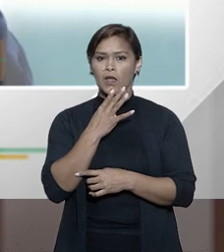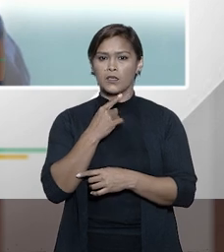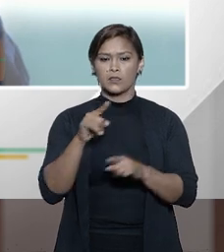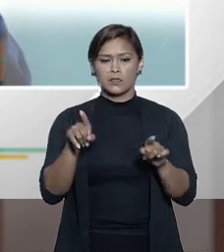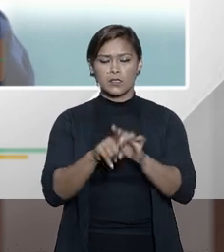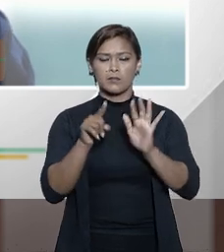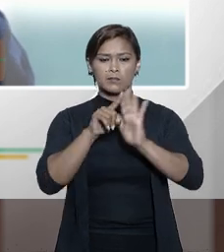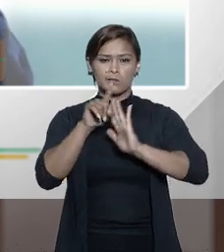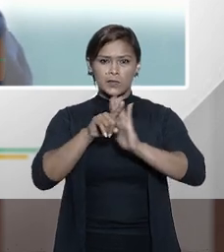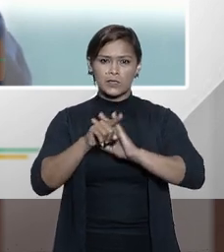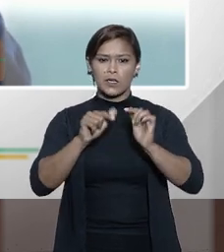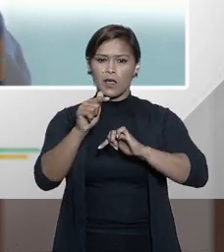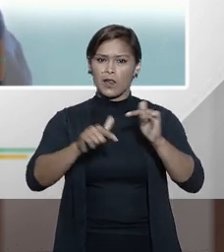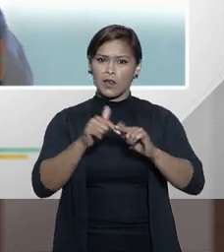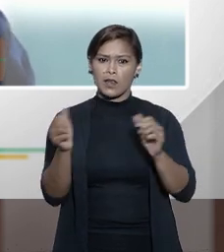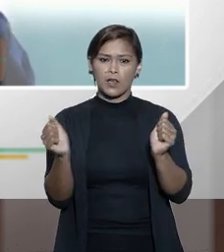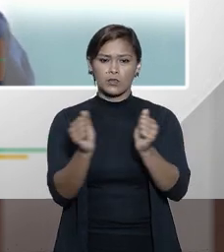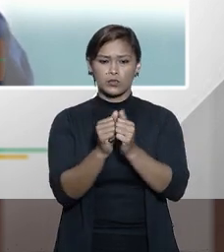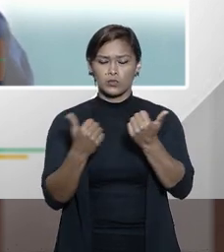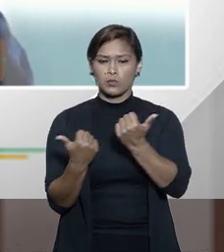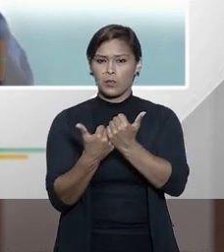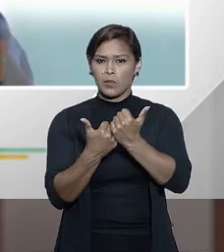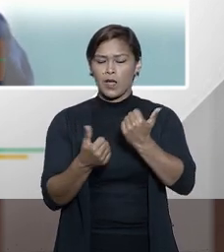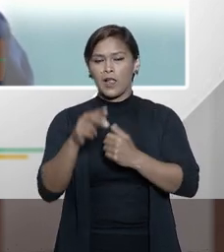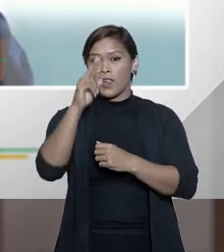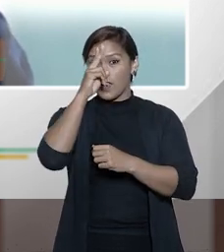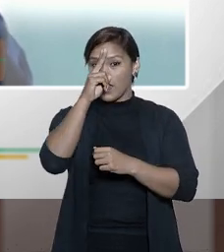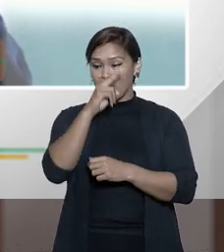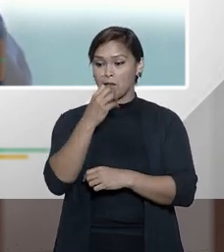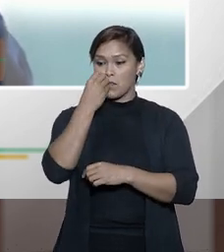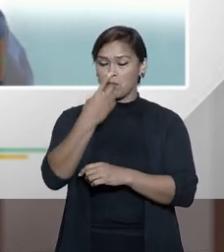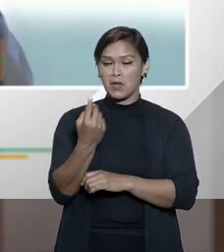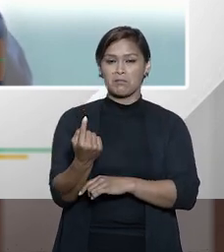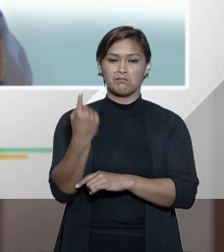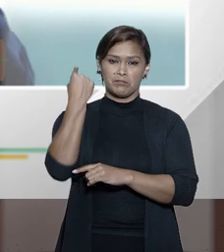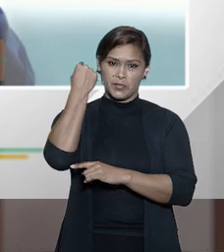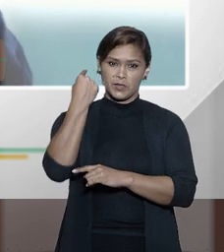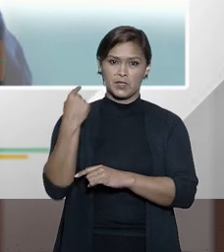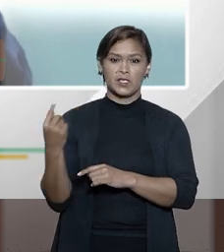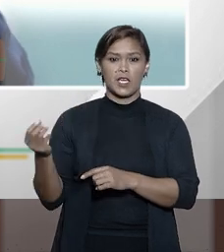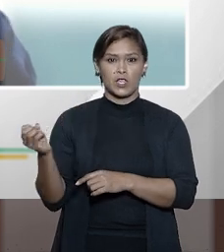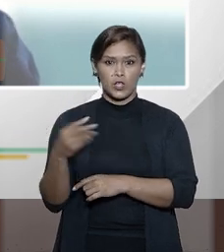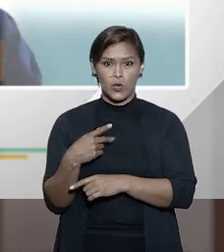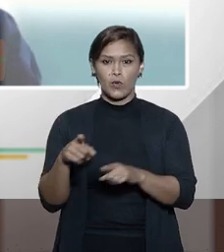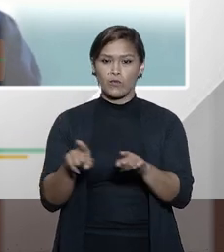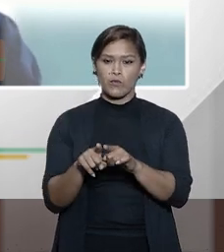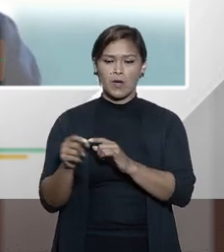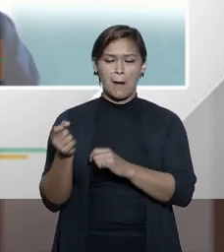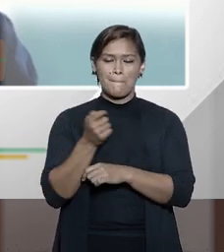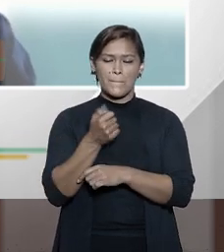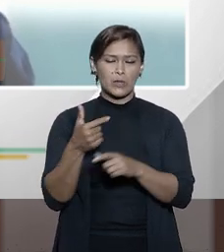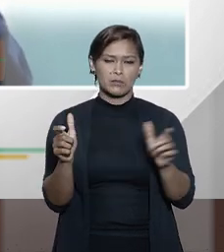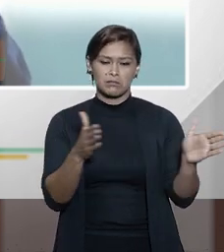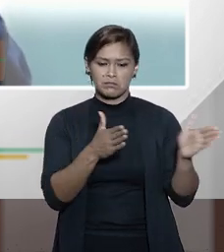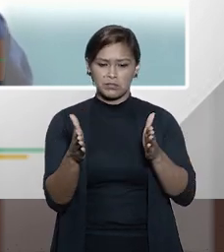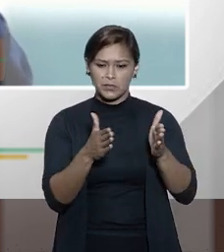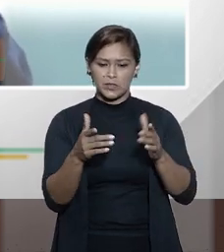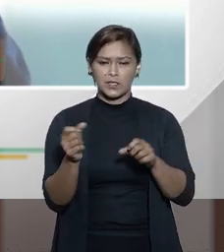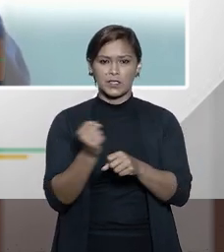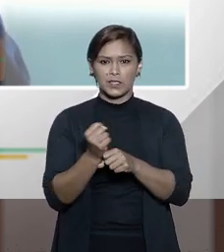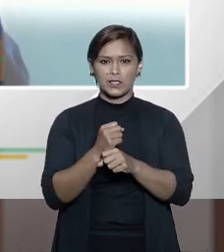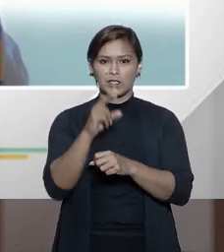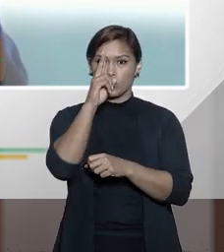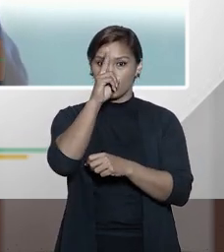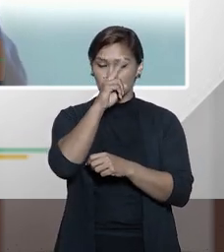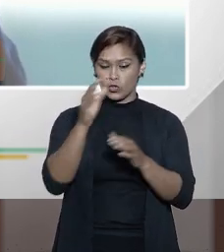quem pesquisa e quem trabalha com cooperação lembra muito bem, porque é um tempo muito recente, em termos